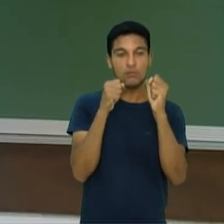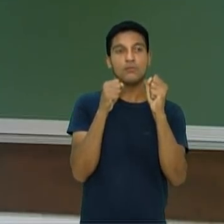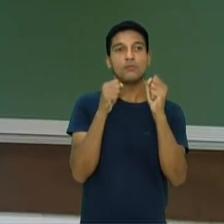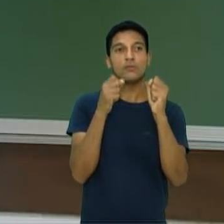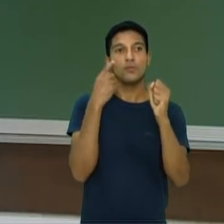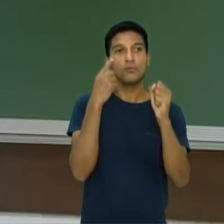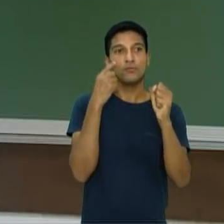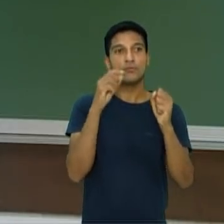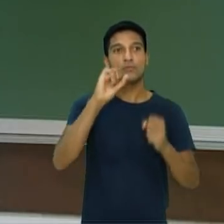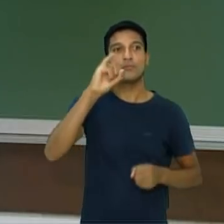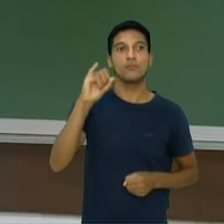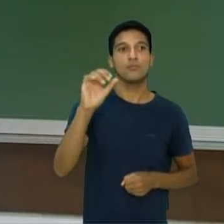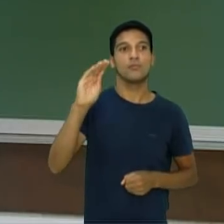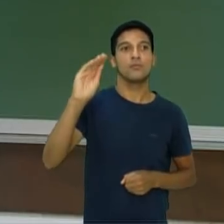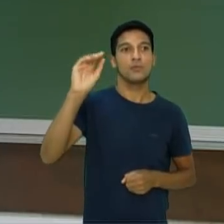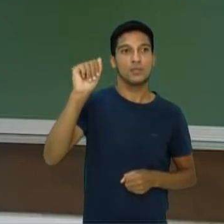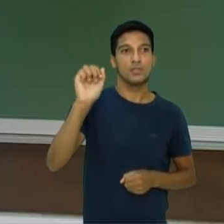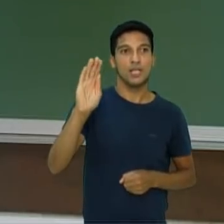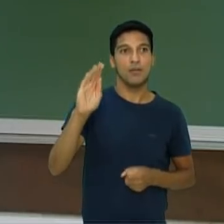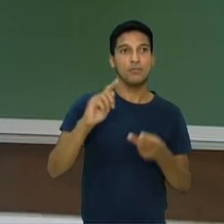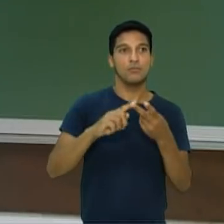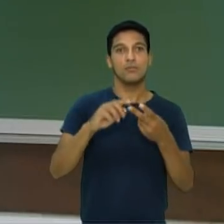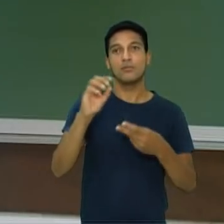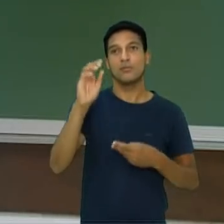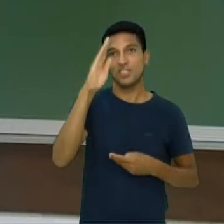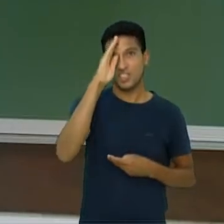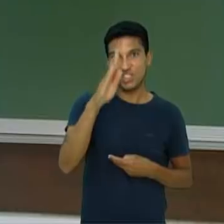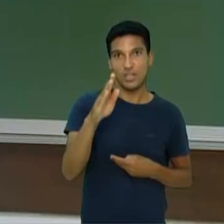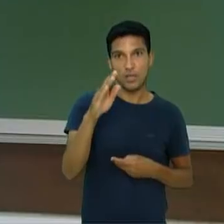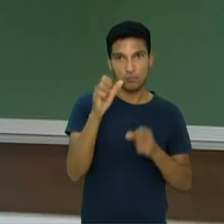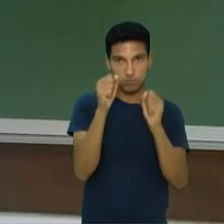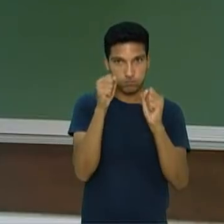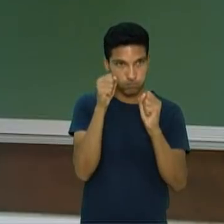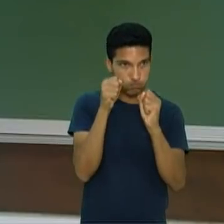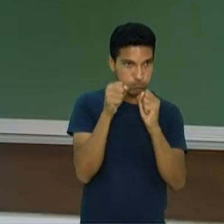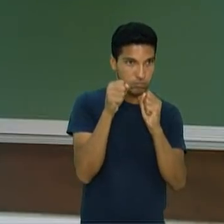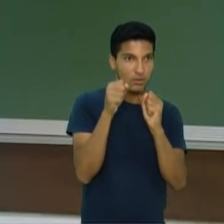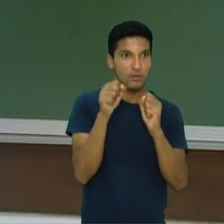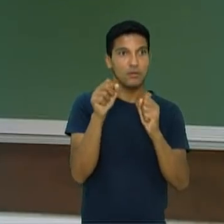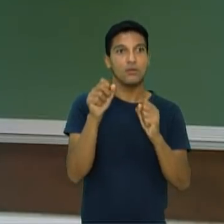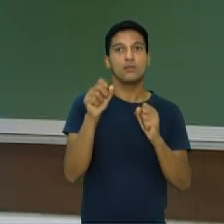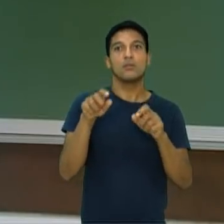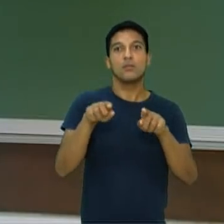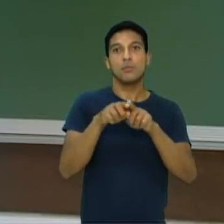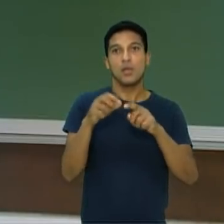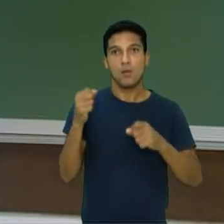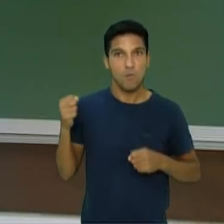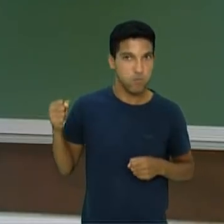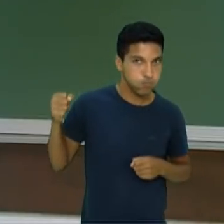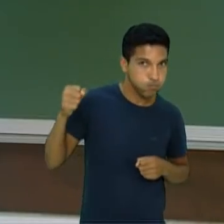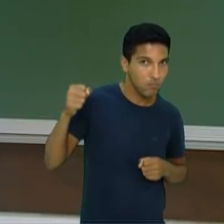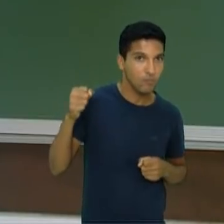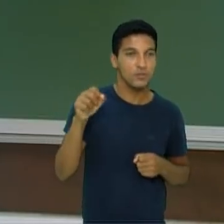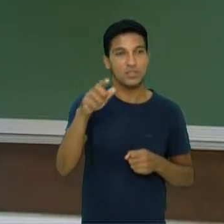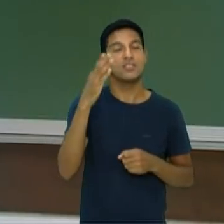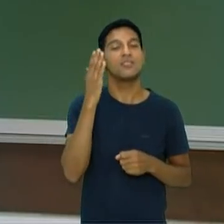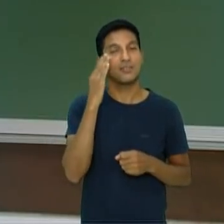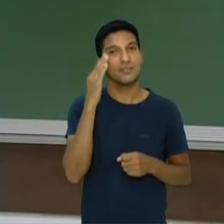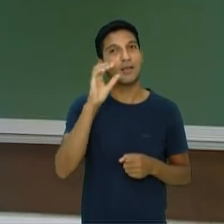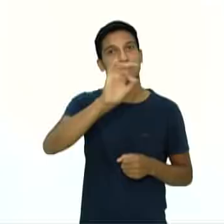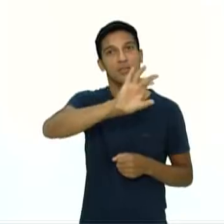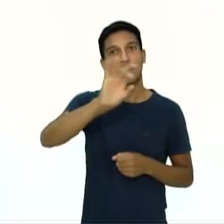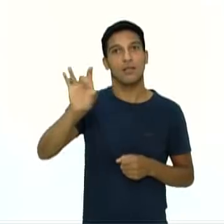são tipos de golpe que agora você já aprendeu a fazer e sabe identificar cada um deles, tá bom? E para